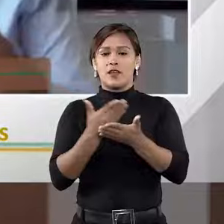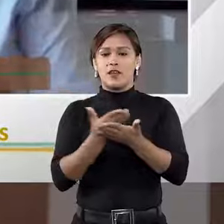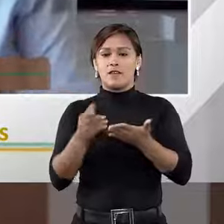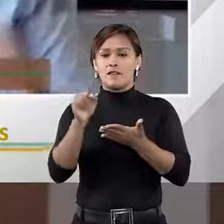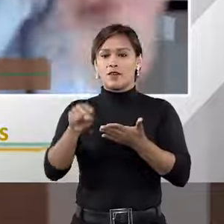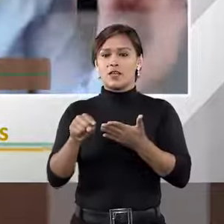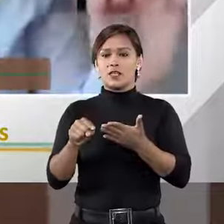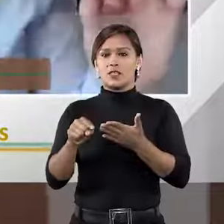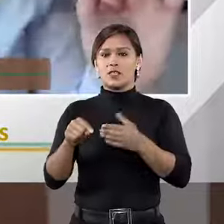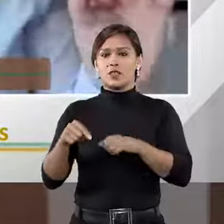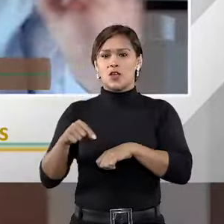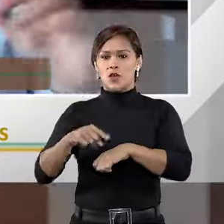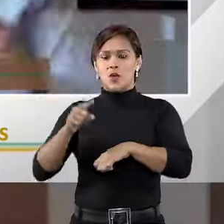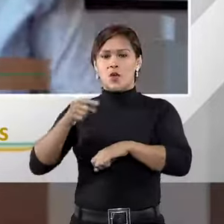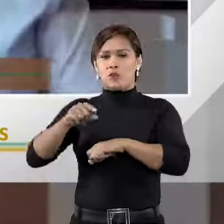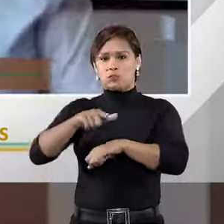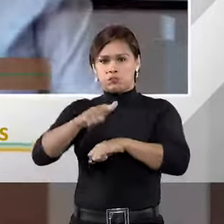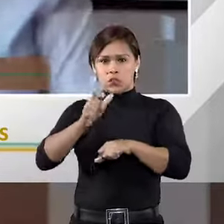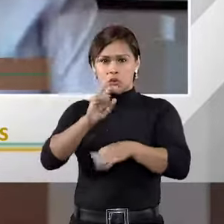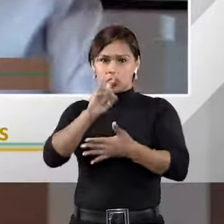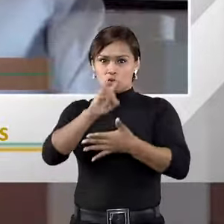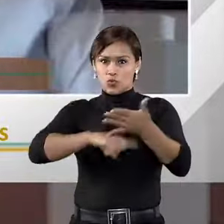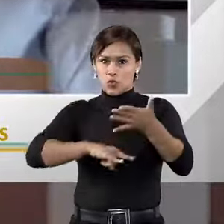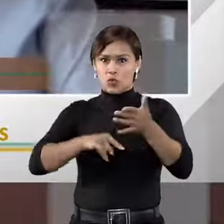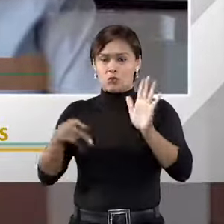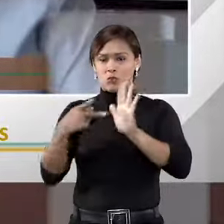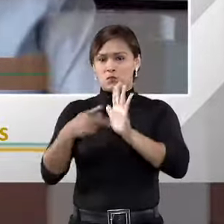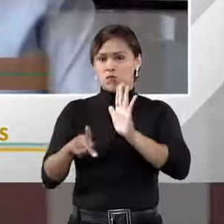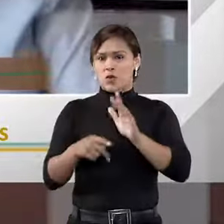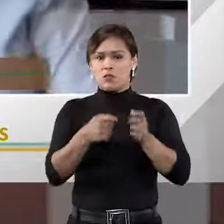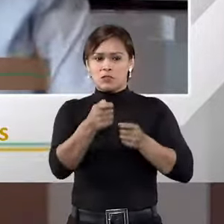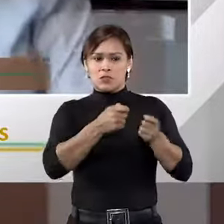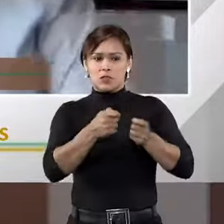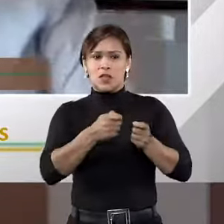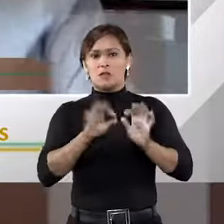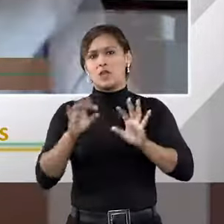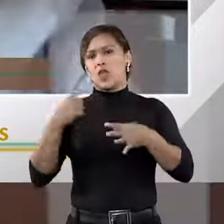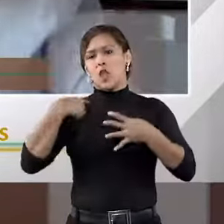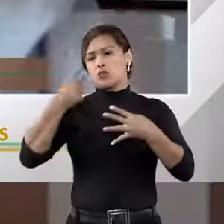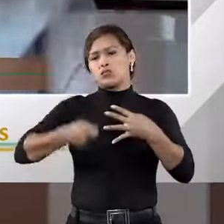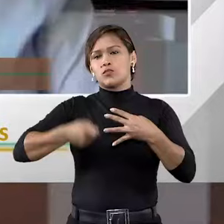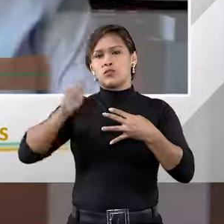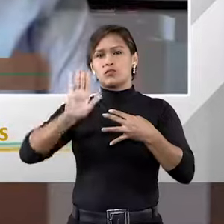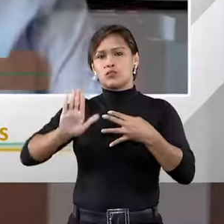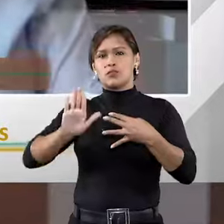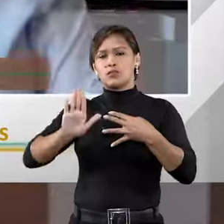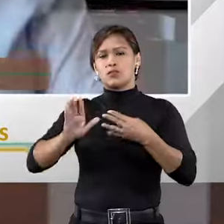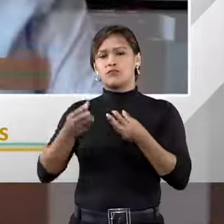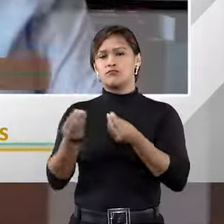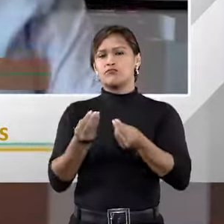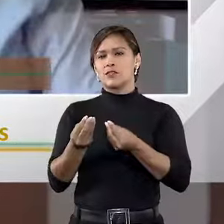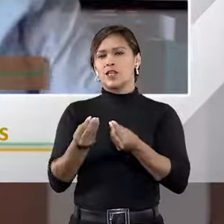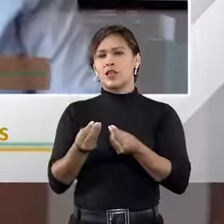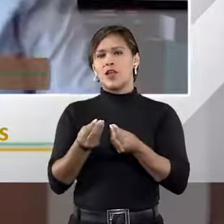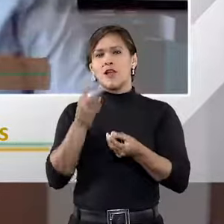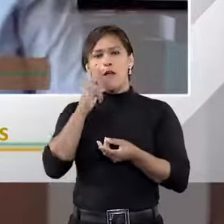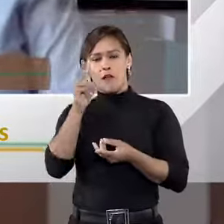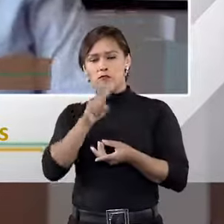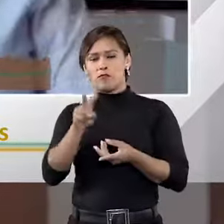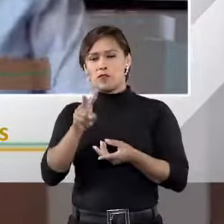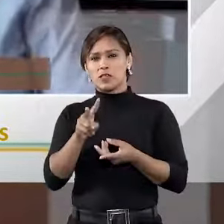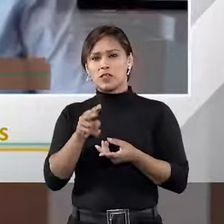uma carteirinha de árbitro. A pessoa dizia assim, eu sou árbitro, eu sou juiz. É como se você... Veja, você